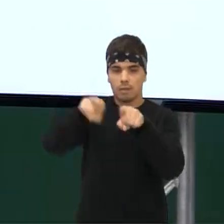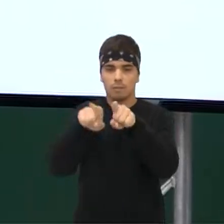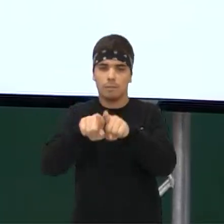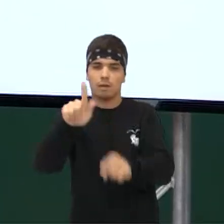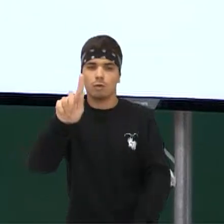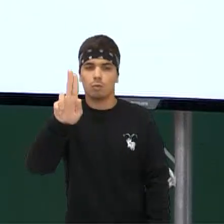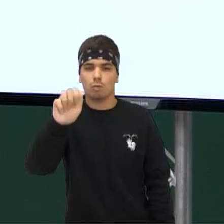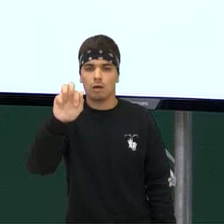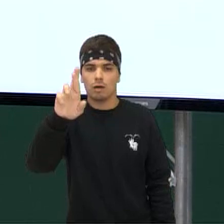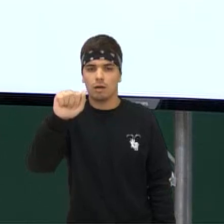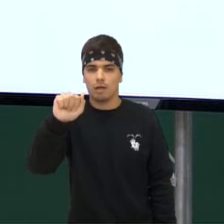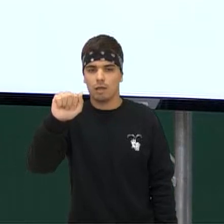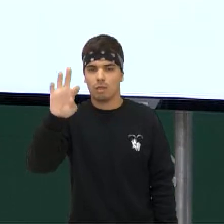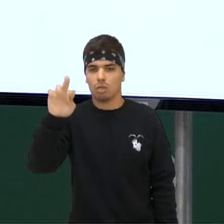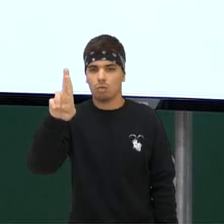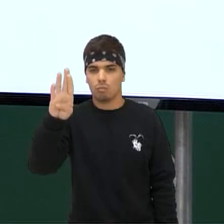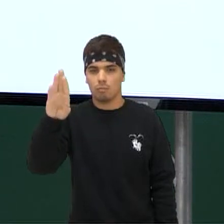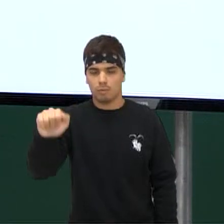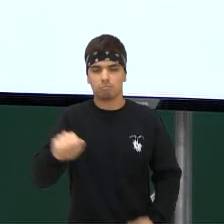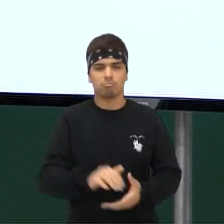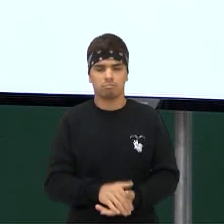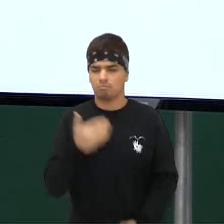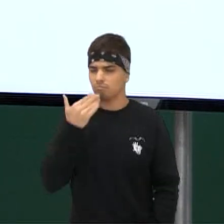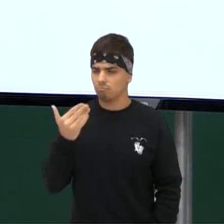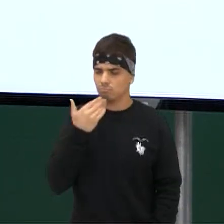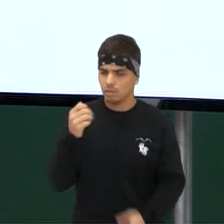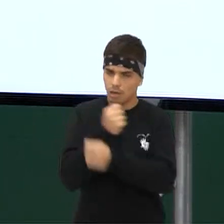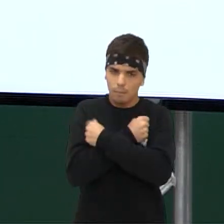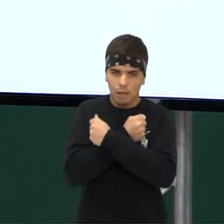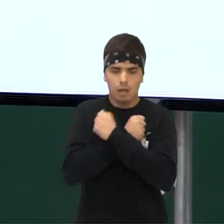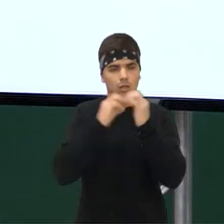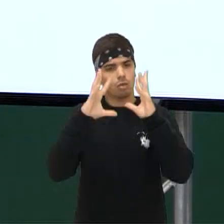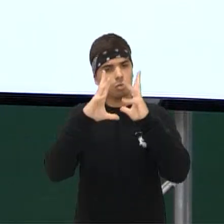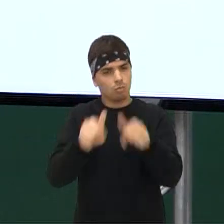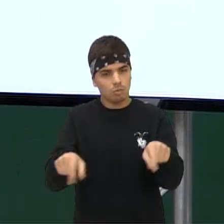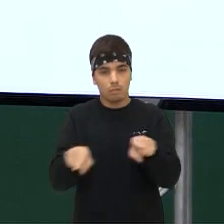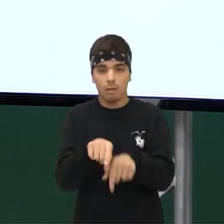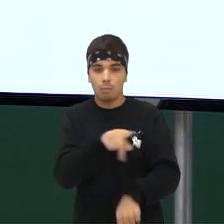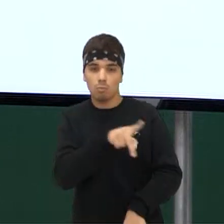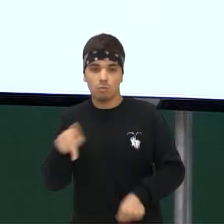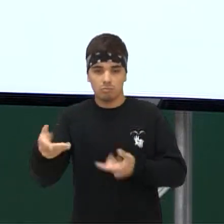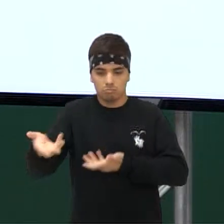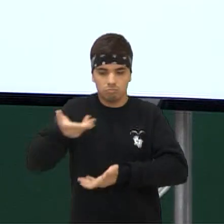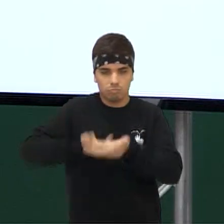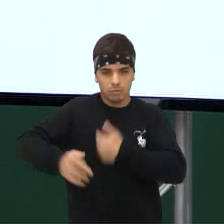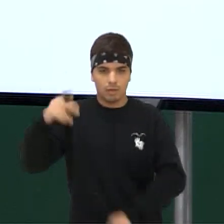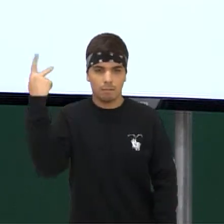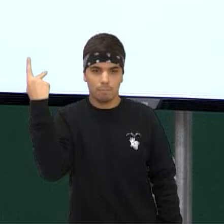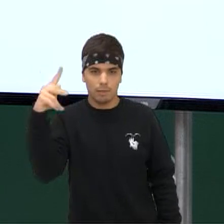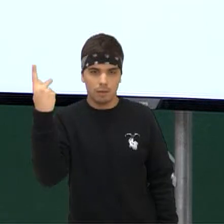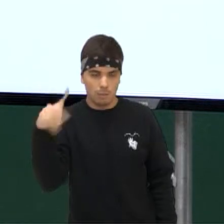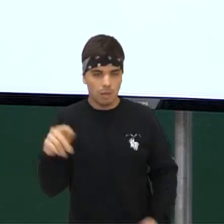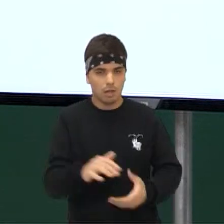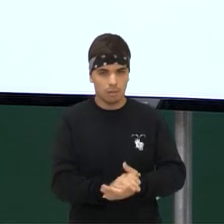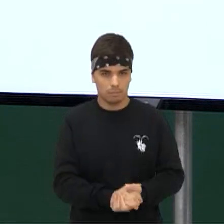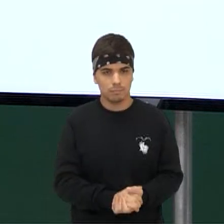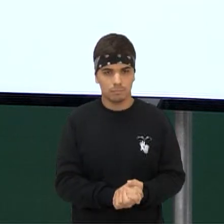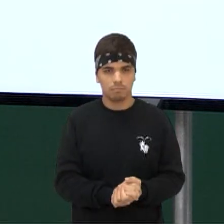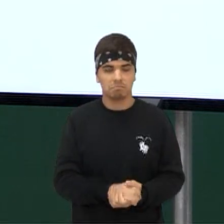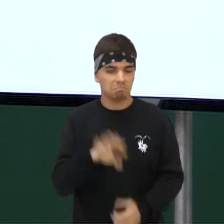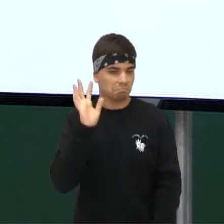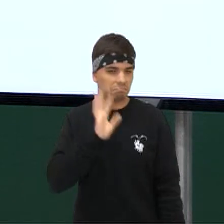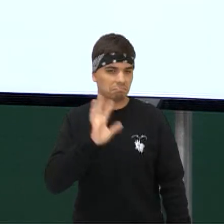Guaratuba Está forte o negócio aqui Mandando pedido para mandar abraço E o professor participando aqui Piracuara Certo?